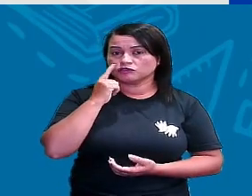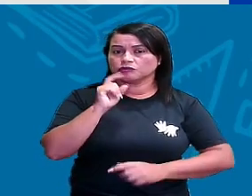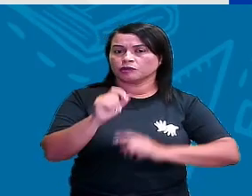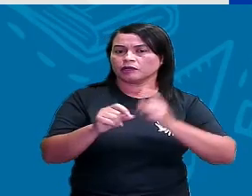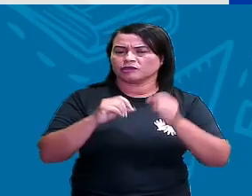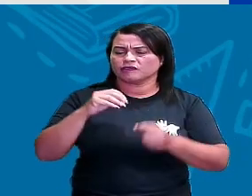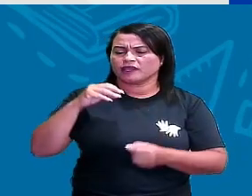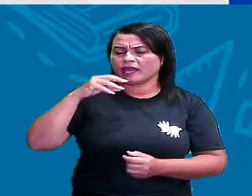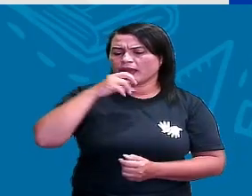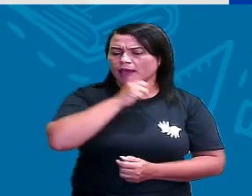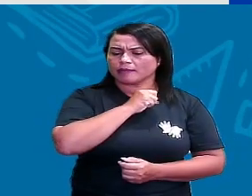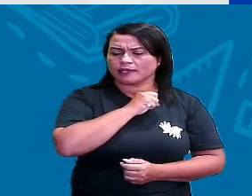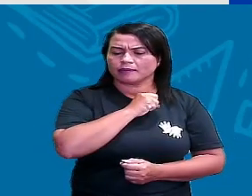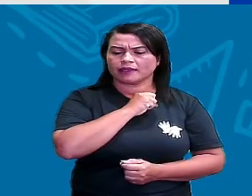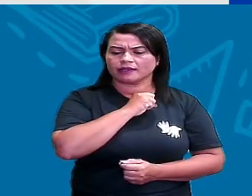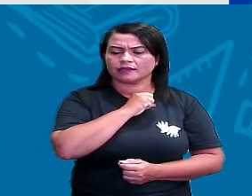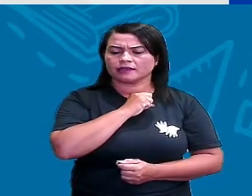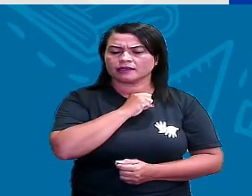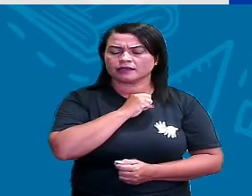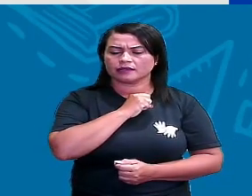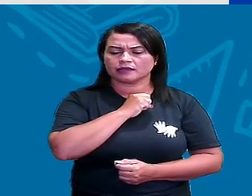ver rapidamente, né?